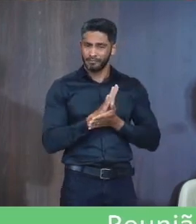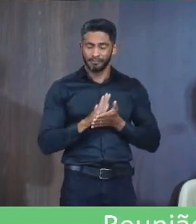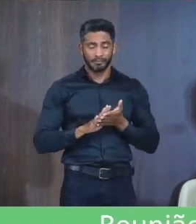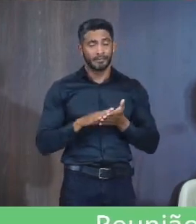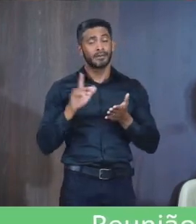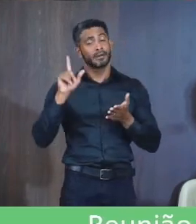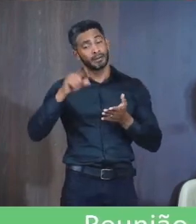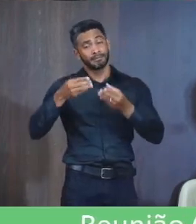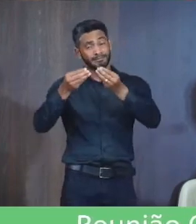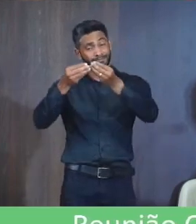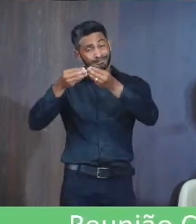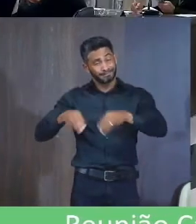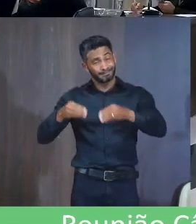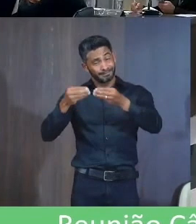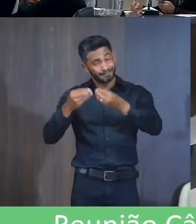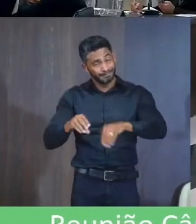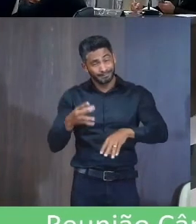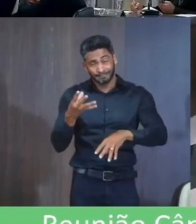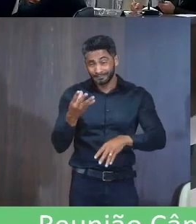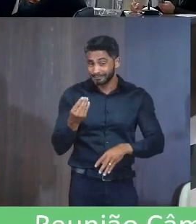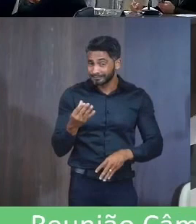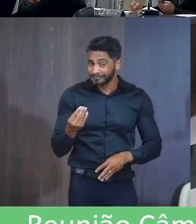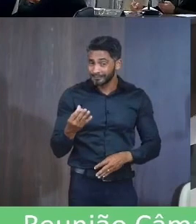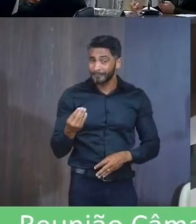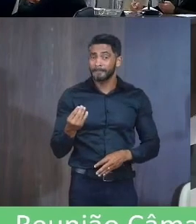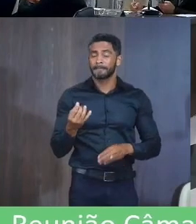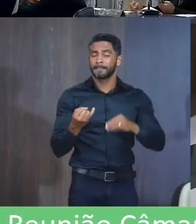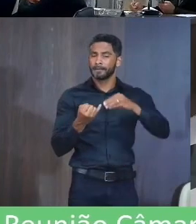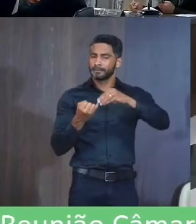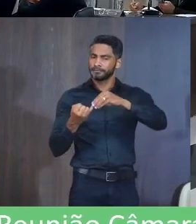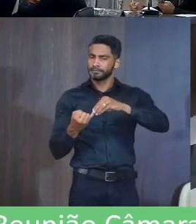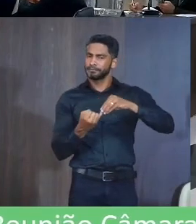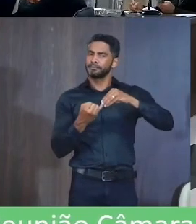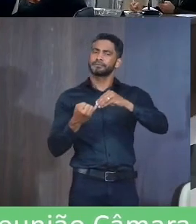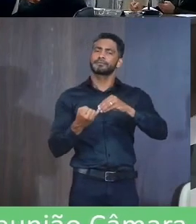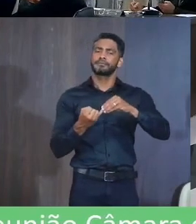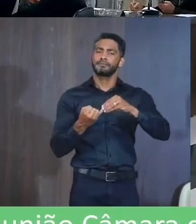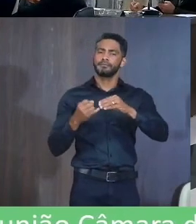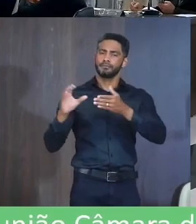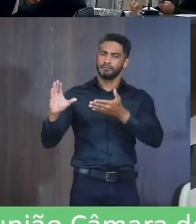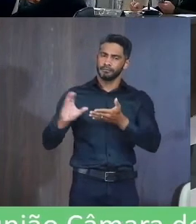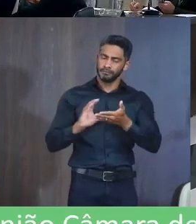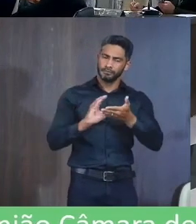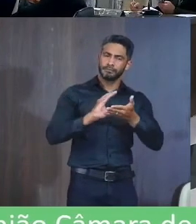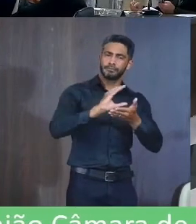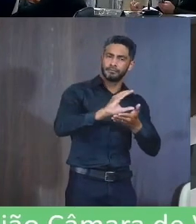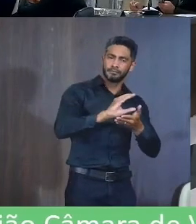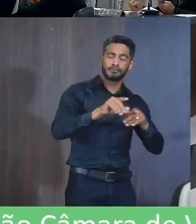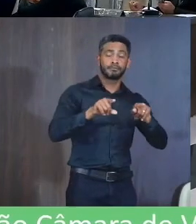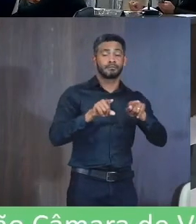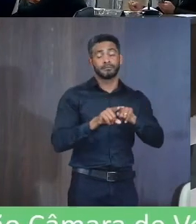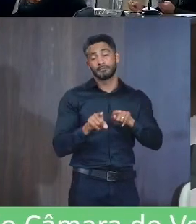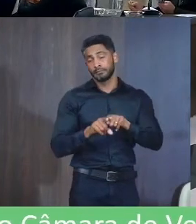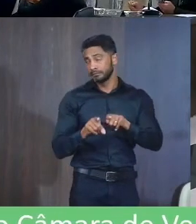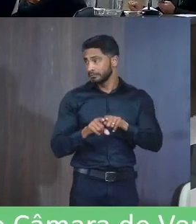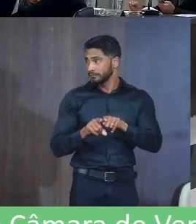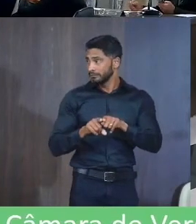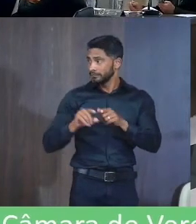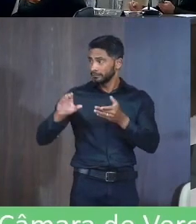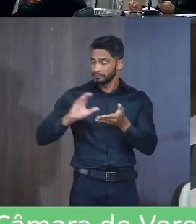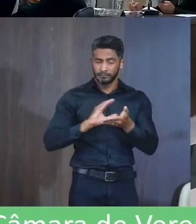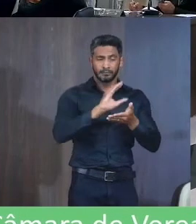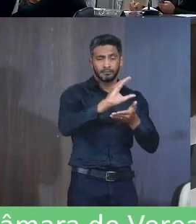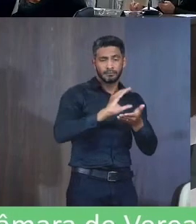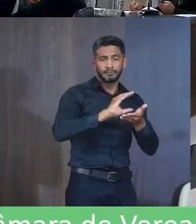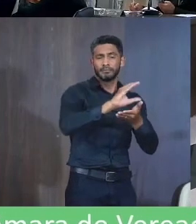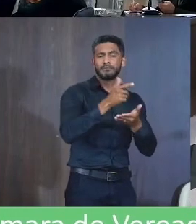aí é um prejuízo Muito grande Para as Entidades Que a gente destina Como essa daí Eu também Destinei Para